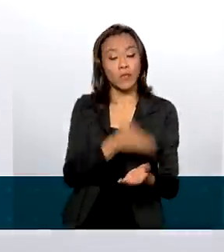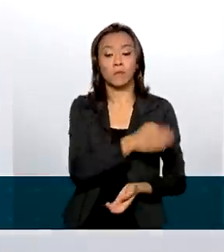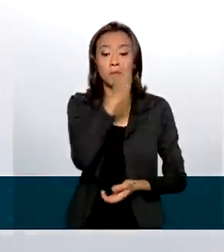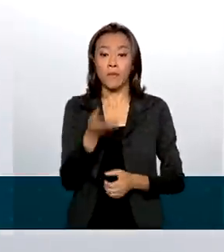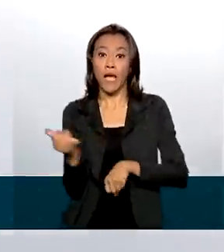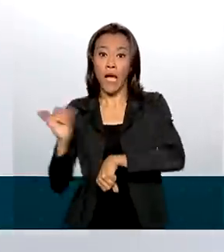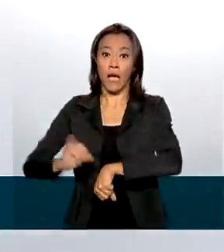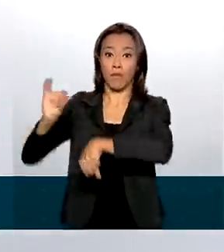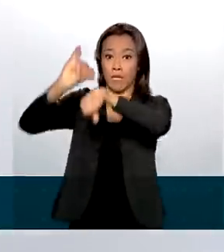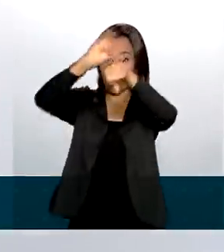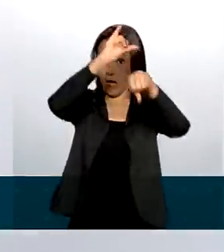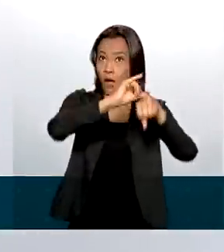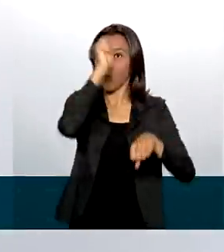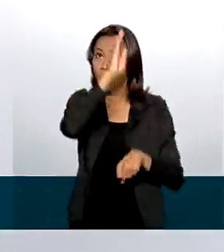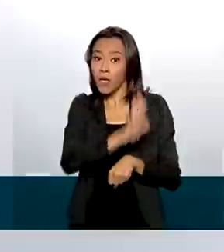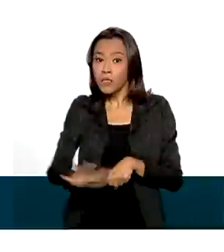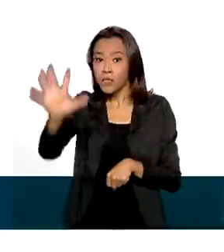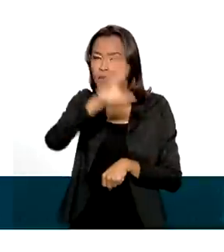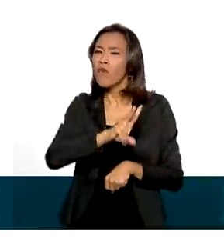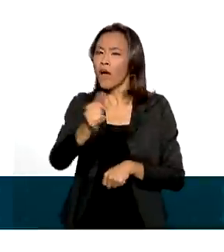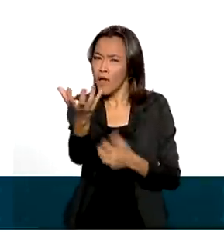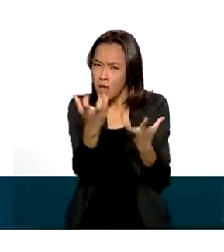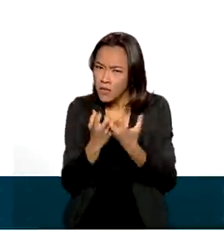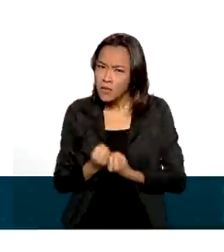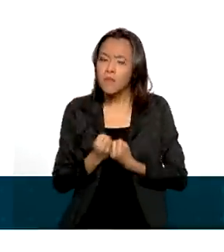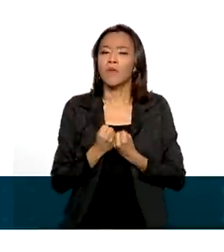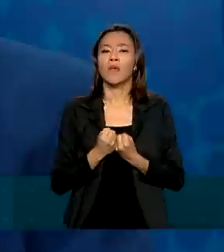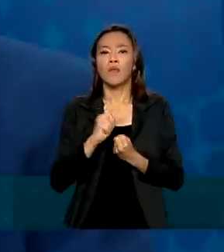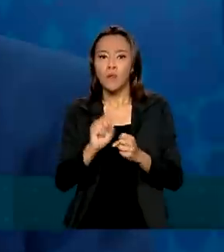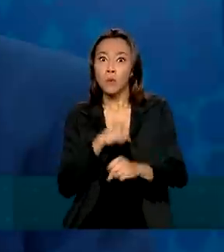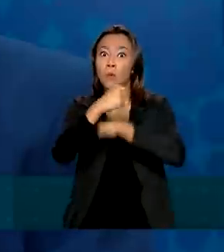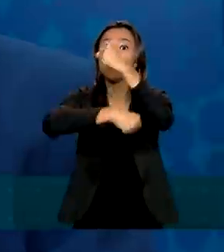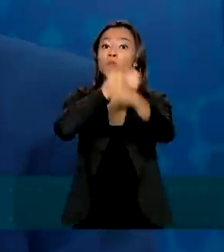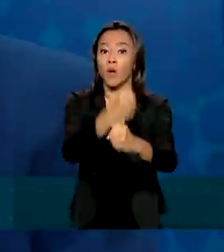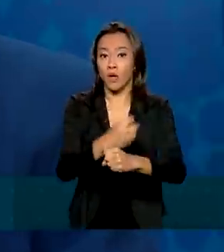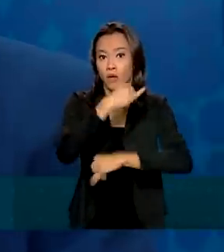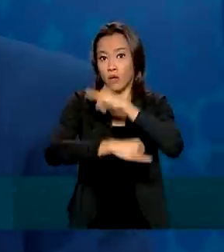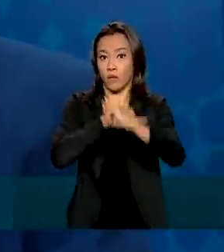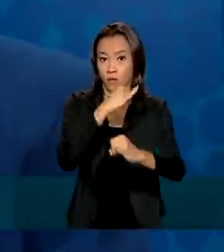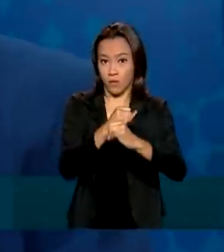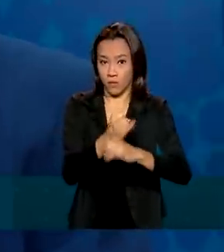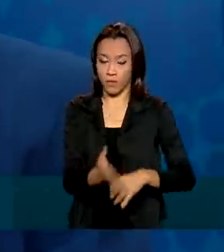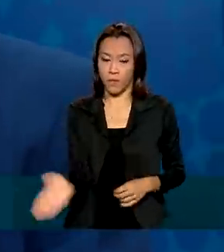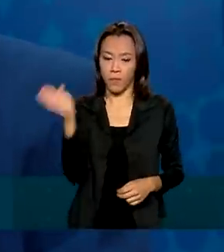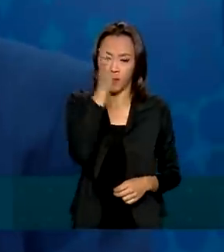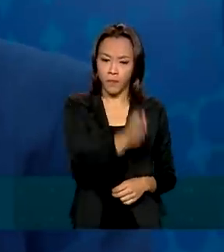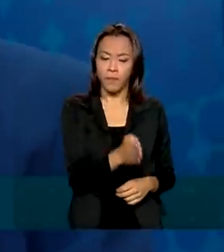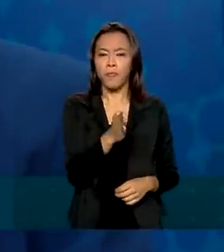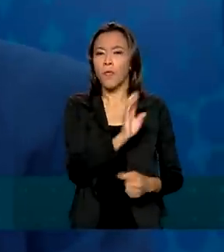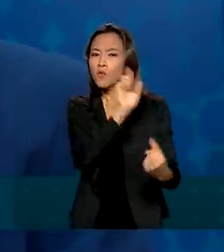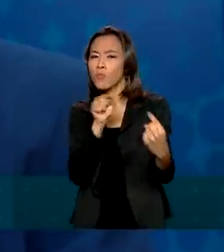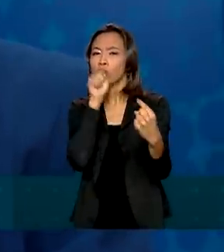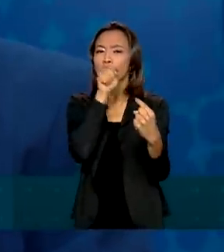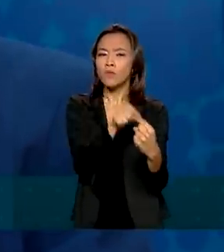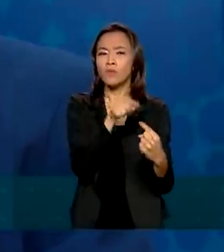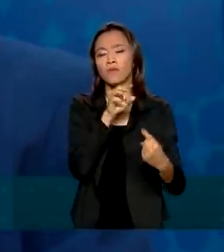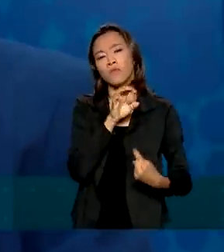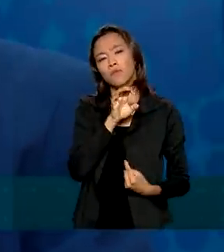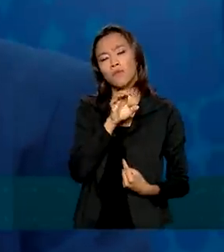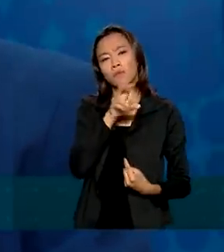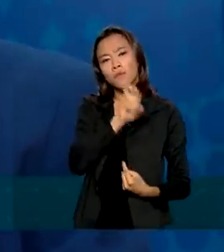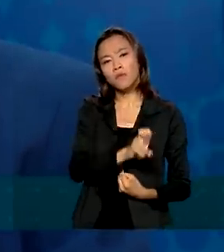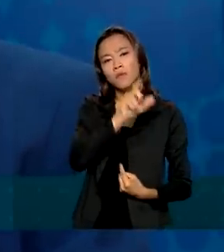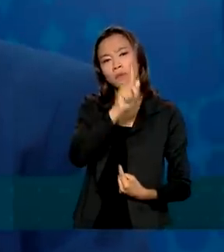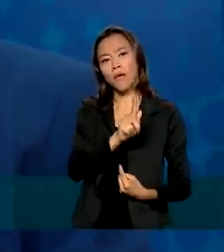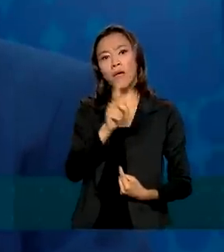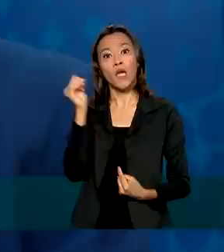devem começar a receber a tecnologia já no próximo ano. As primeiras metas para 5G vencem em